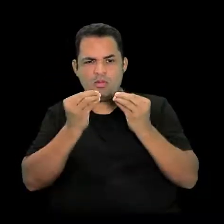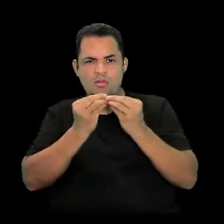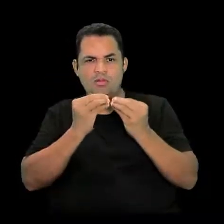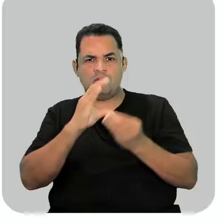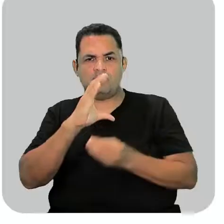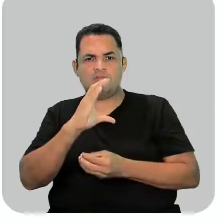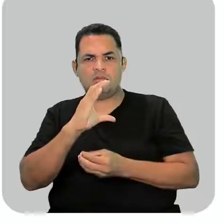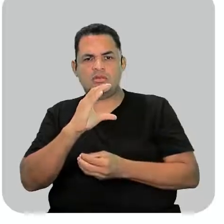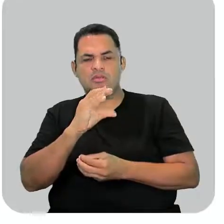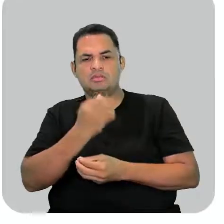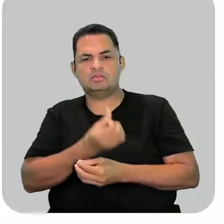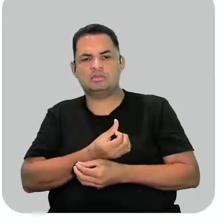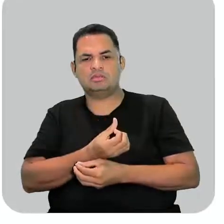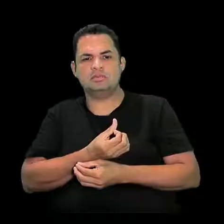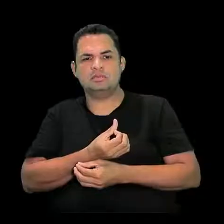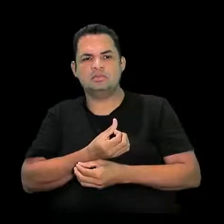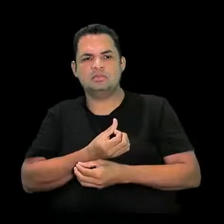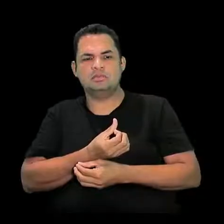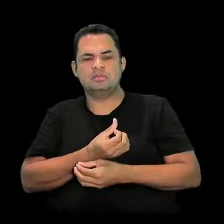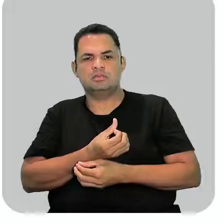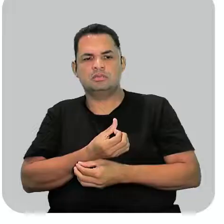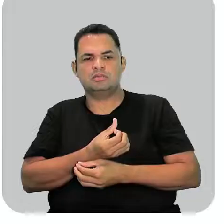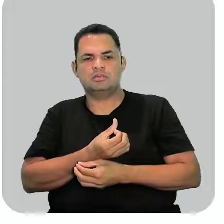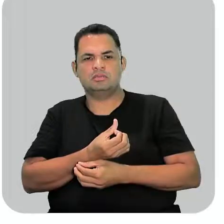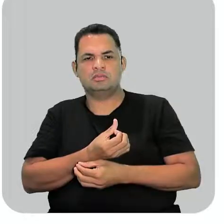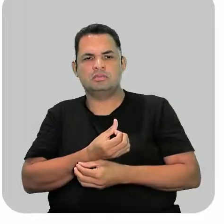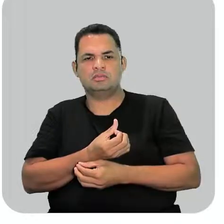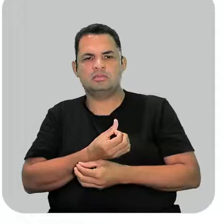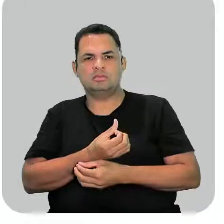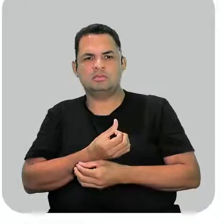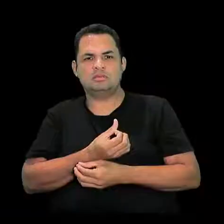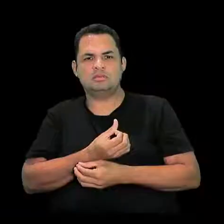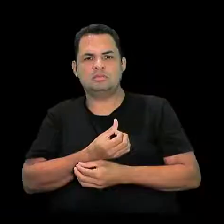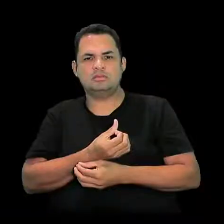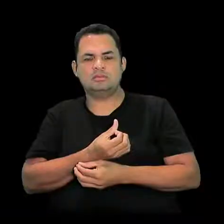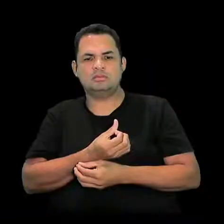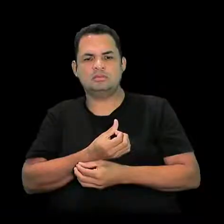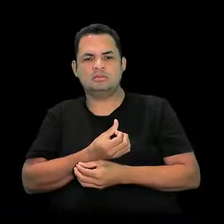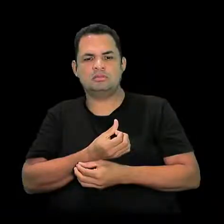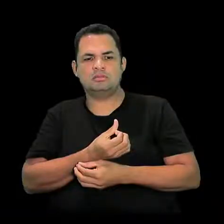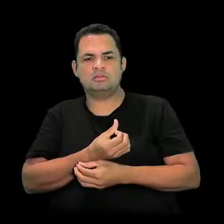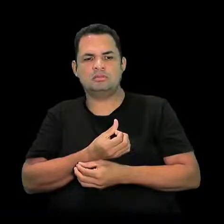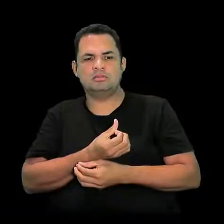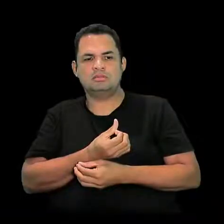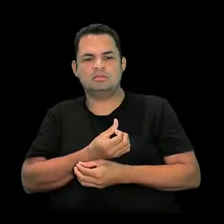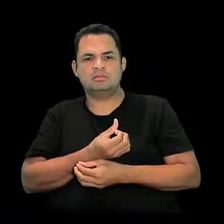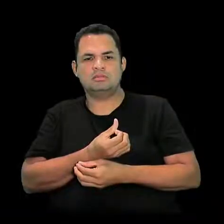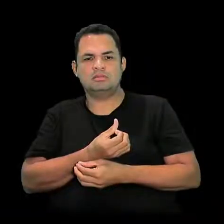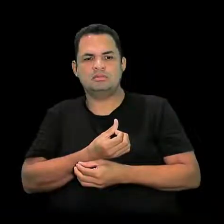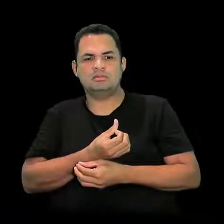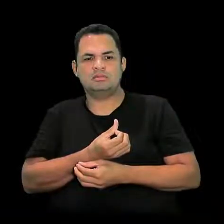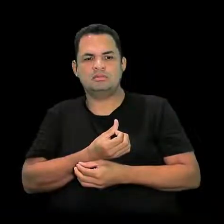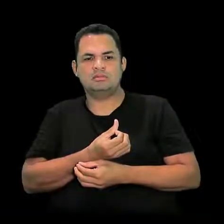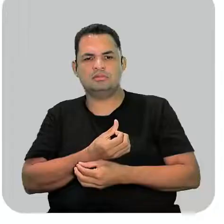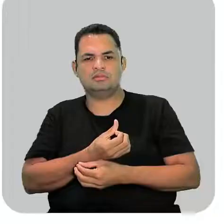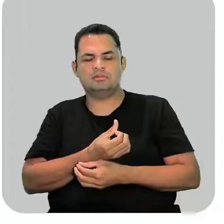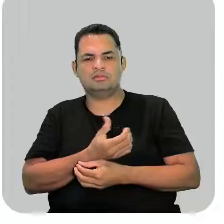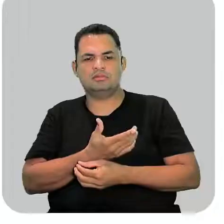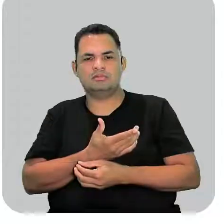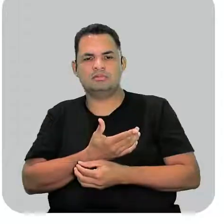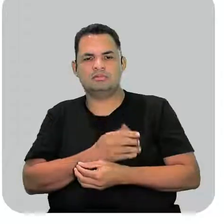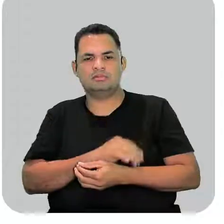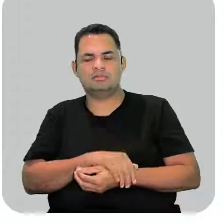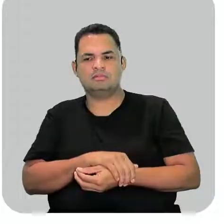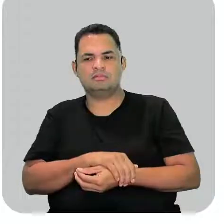C6. C6. O negócio não quer facilitar para o meu lado?